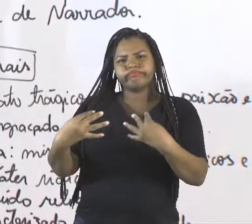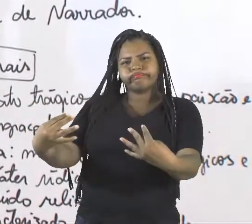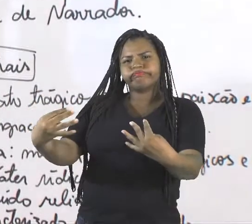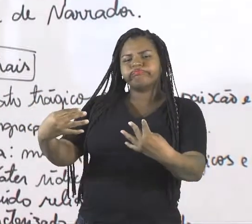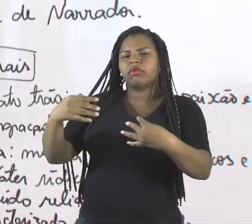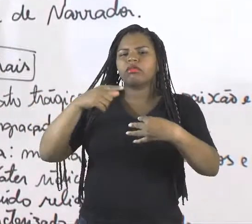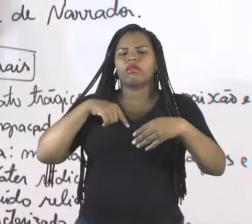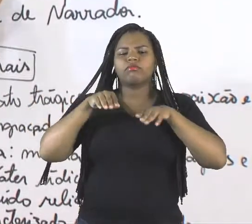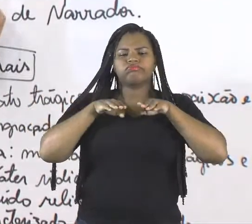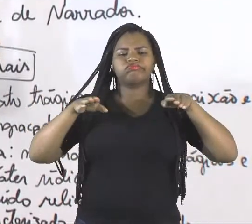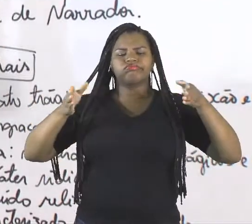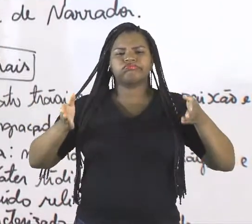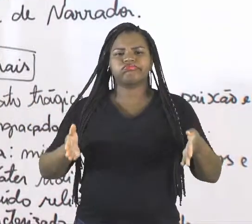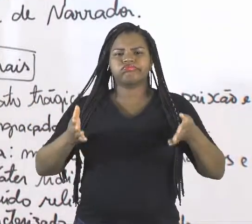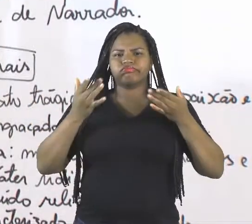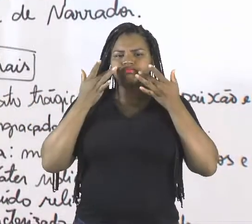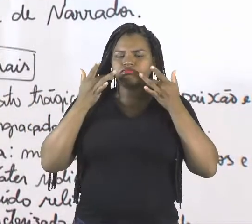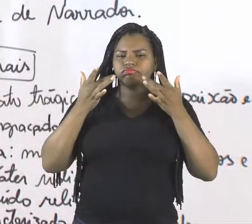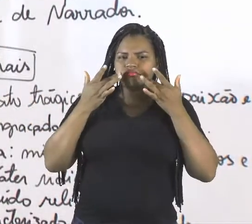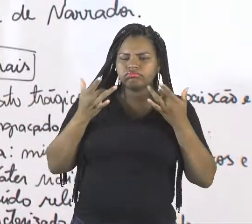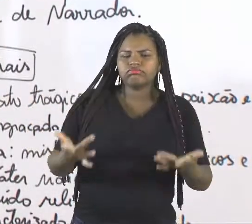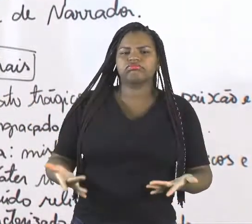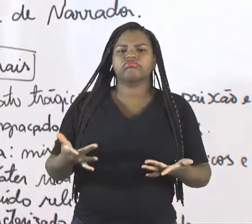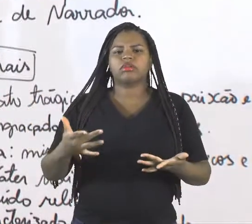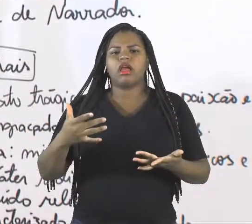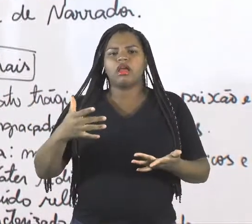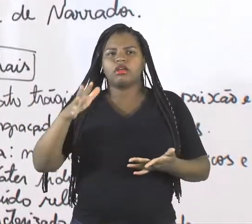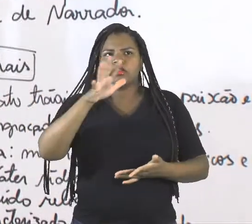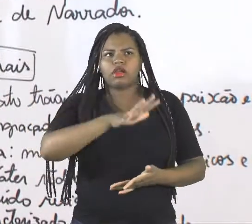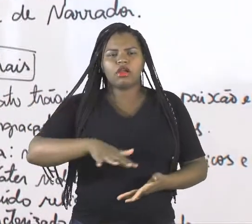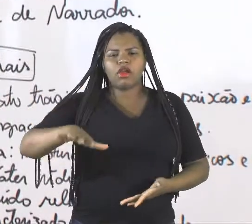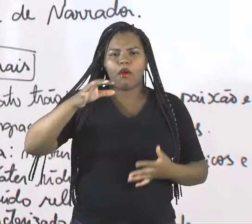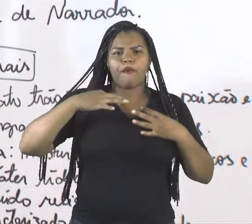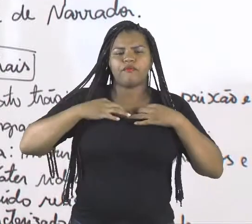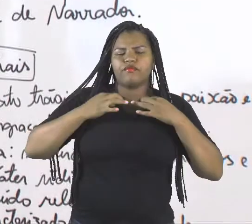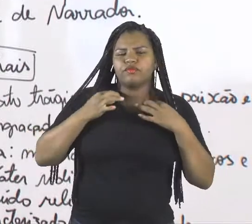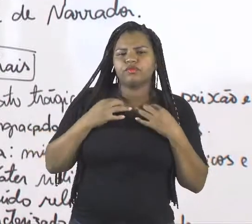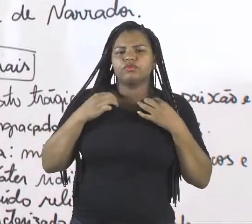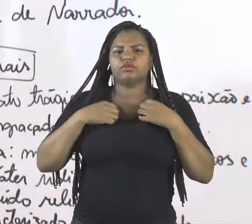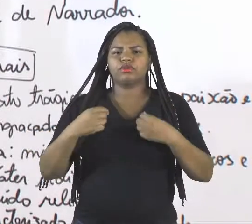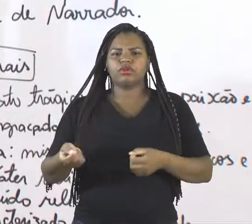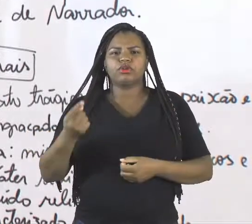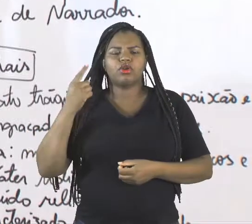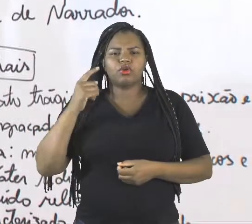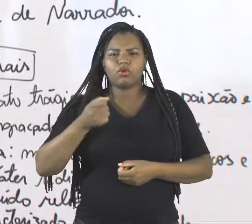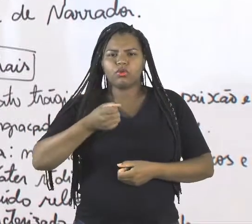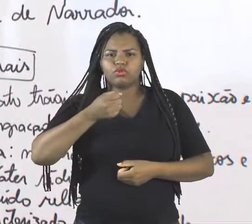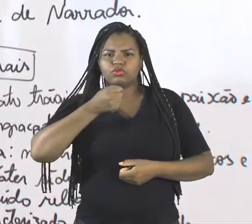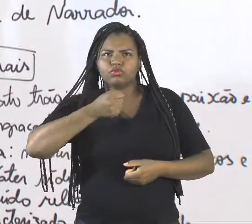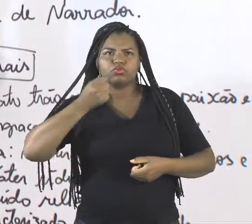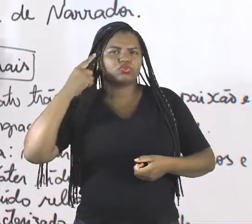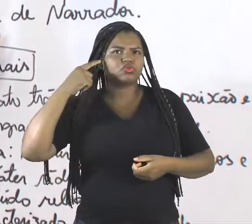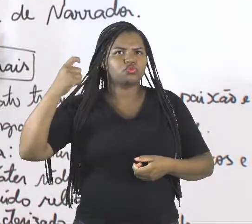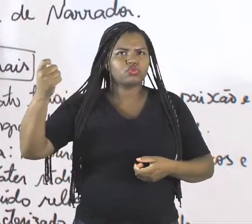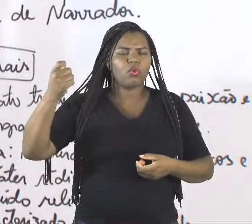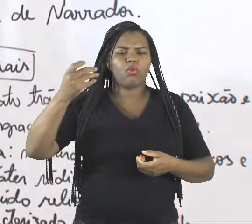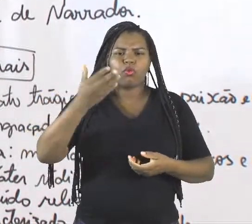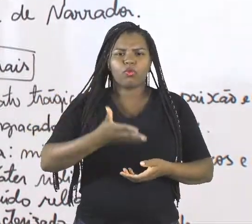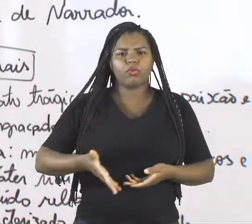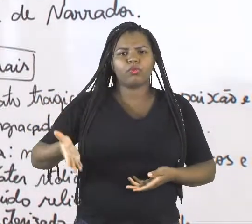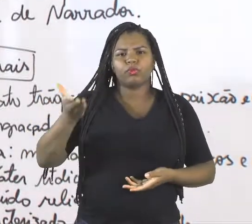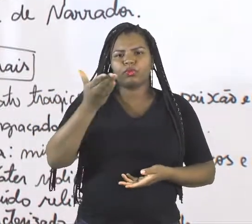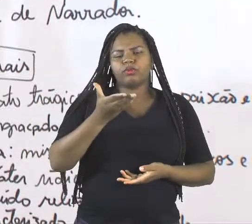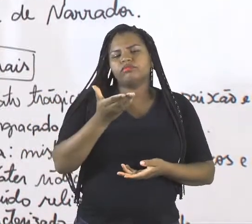cenário, figurino, sonoplastia, a linguagem corporal, gestos, a